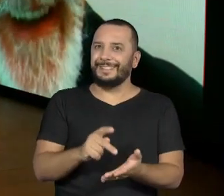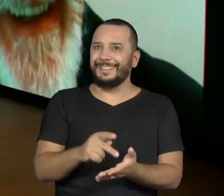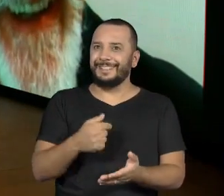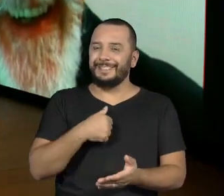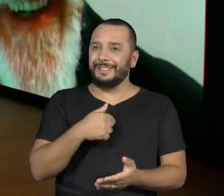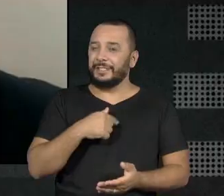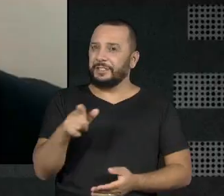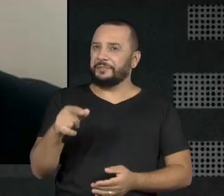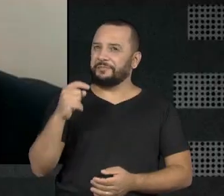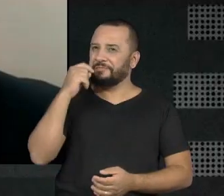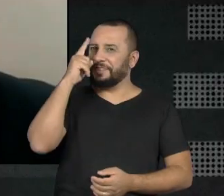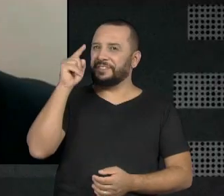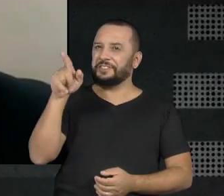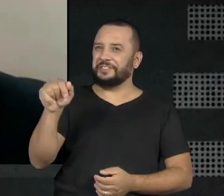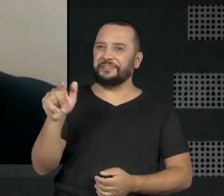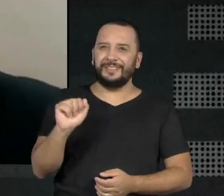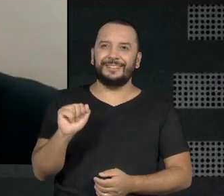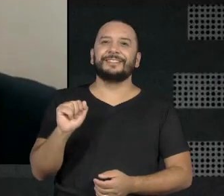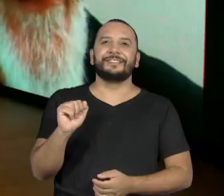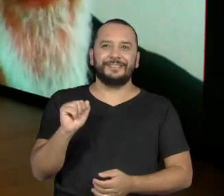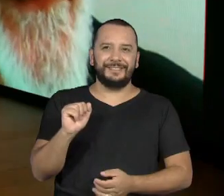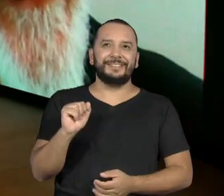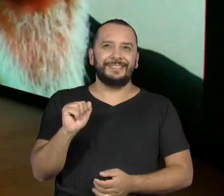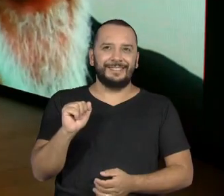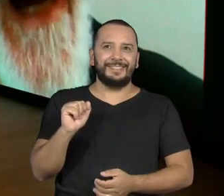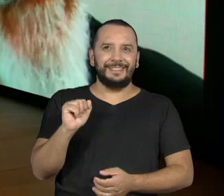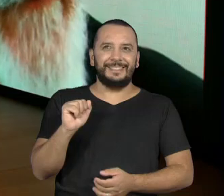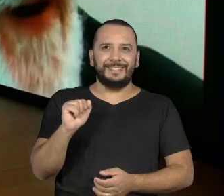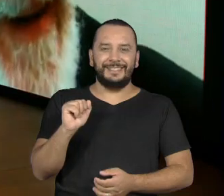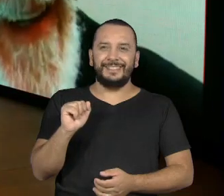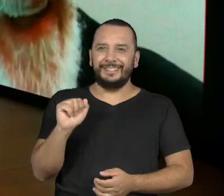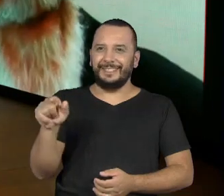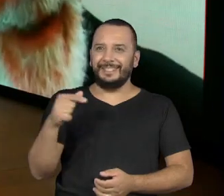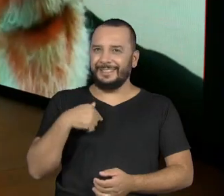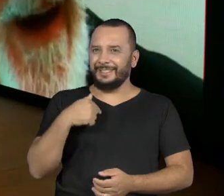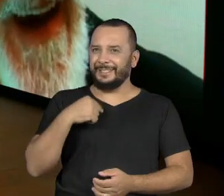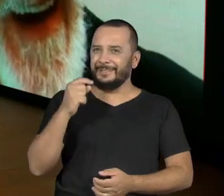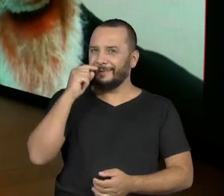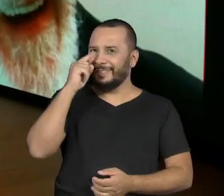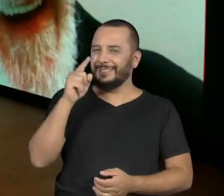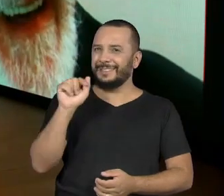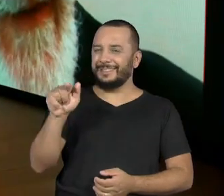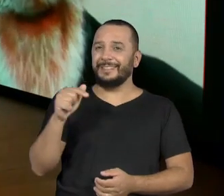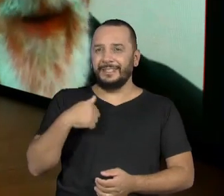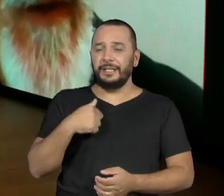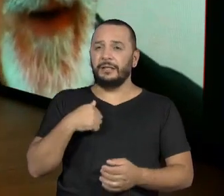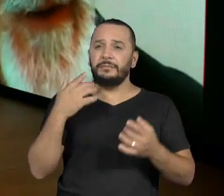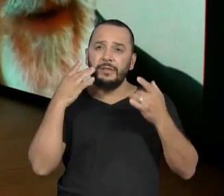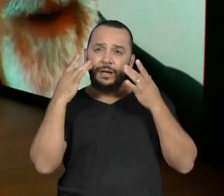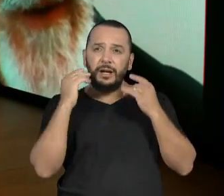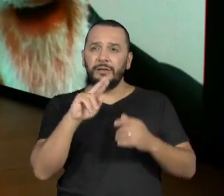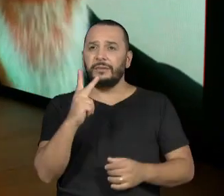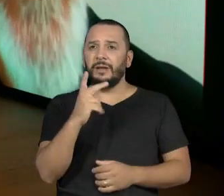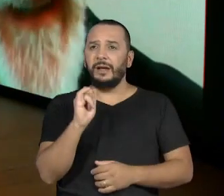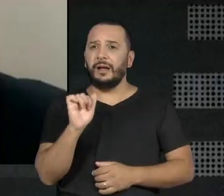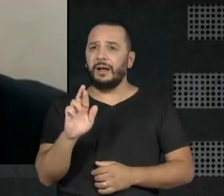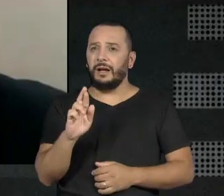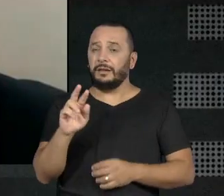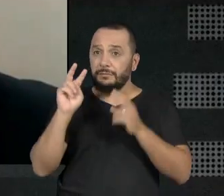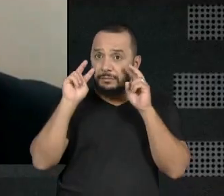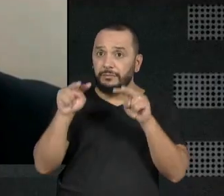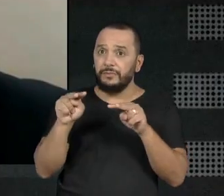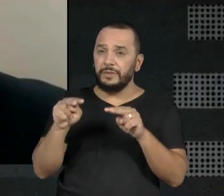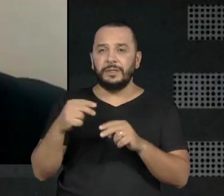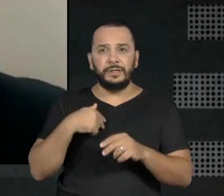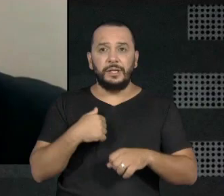Metido, né? Ah, né? Eu queria ser capa, eu queria estar fazendo hair e fazer uma foto com o Carlos. E conseguir,